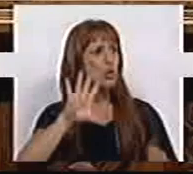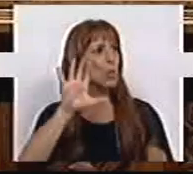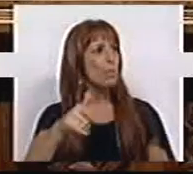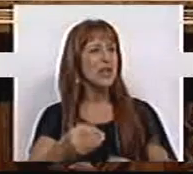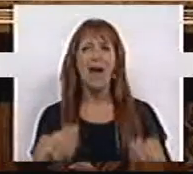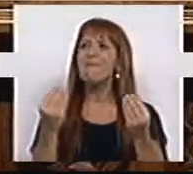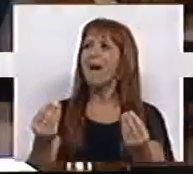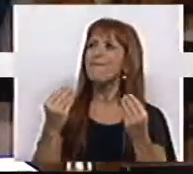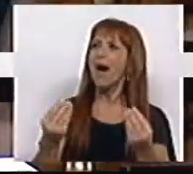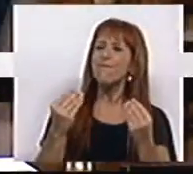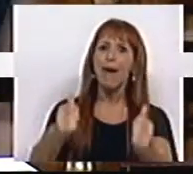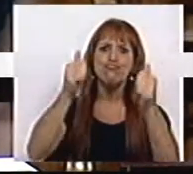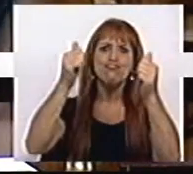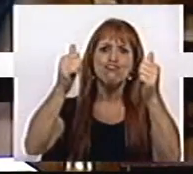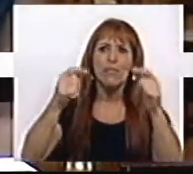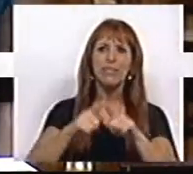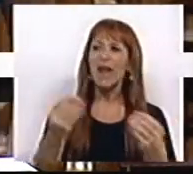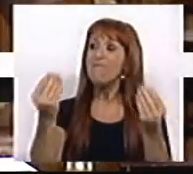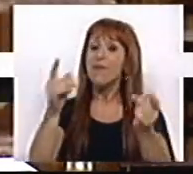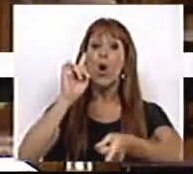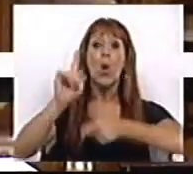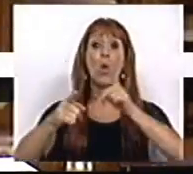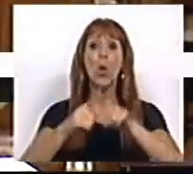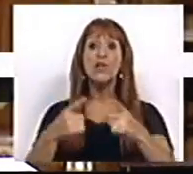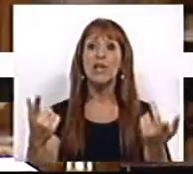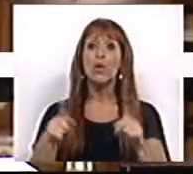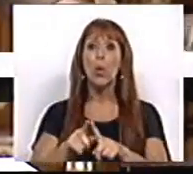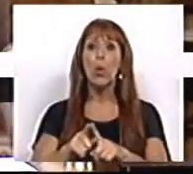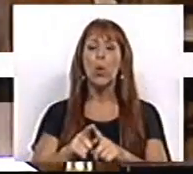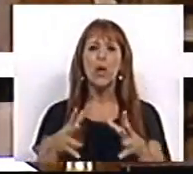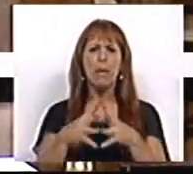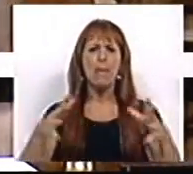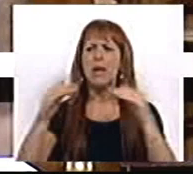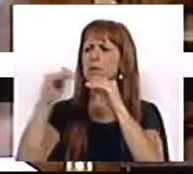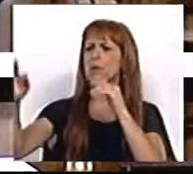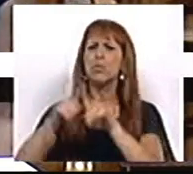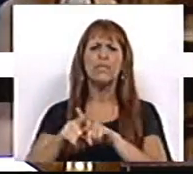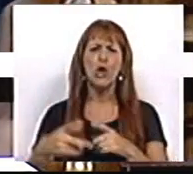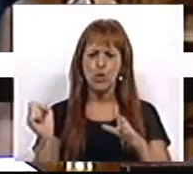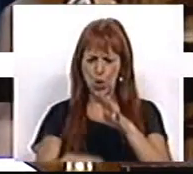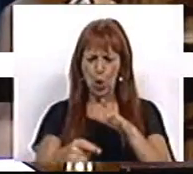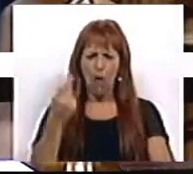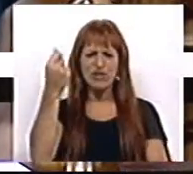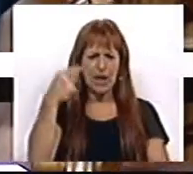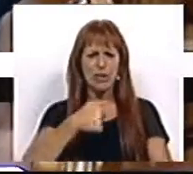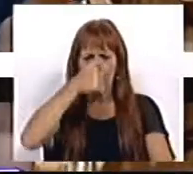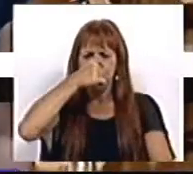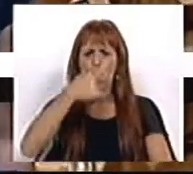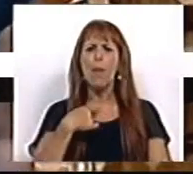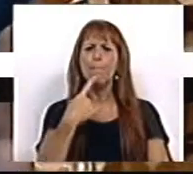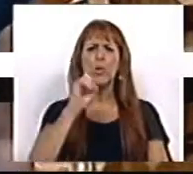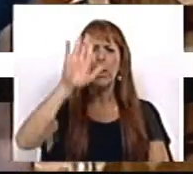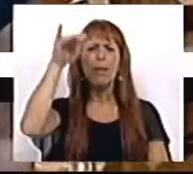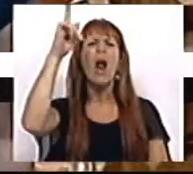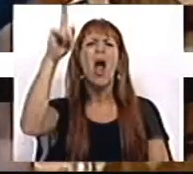país das maravilhas. Veio aqui dizer que estamos num percurso de crescimento sustentado e temos os cofres cheios. E a minha primeira